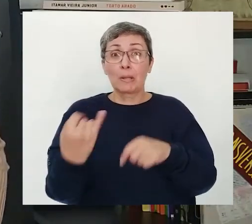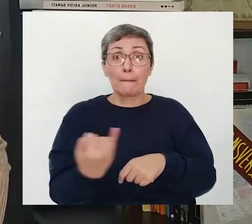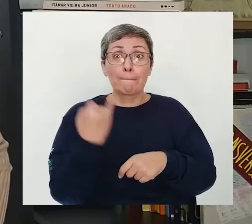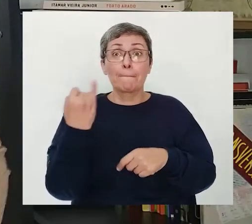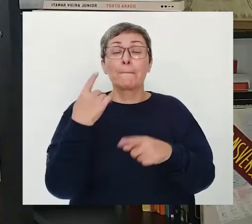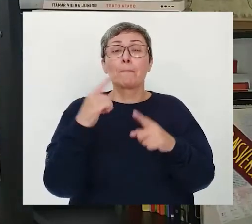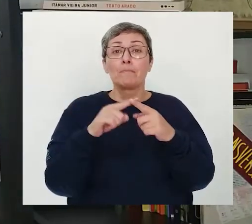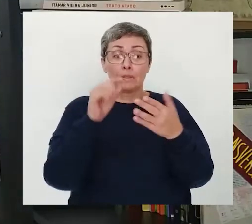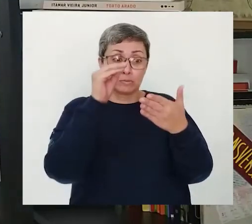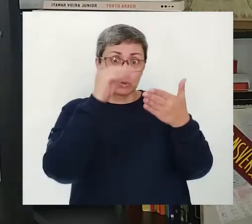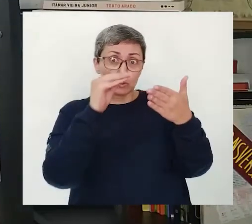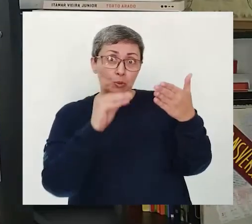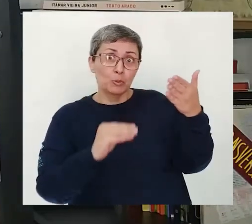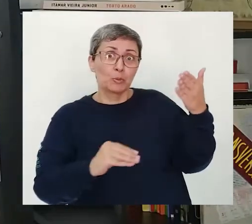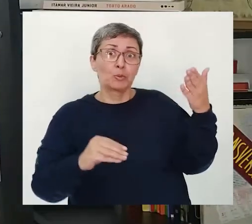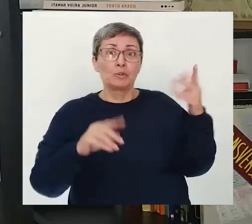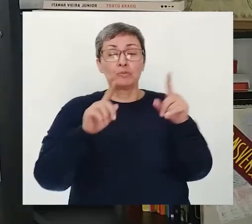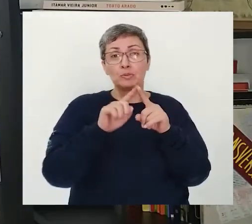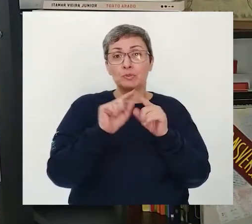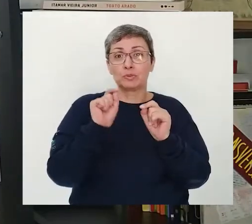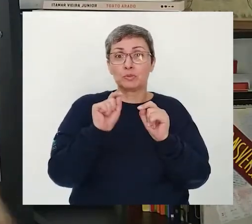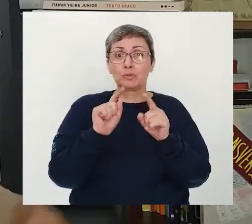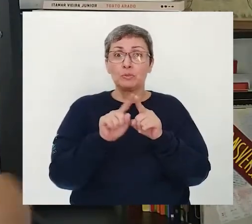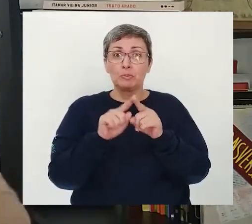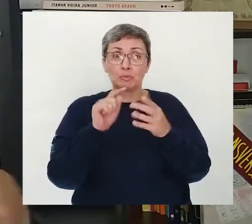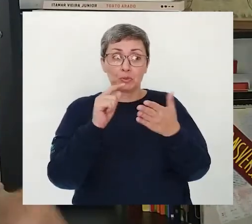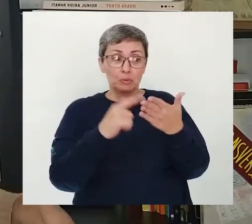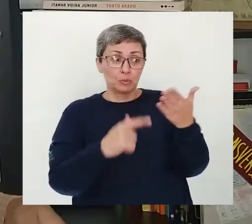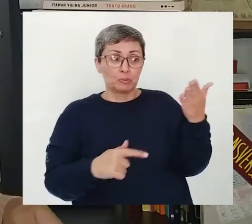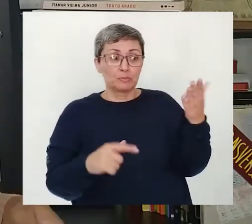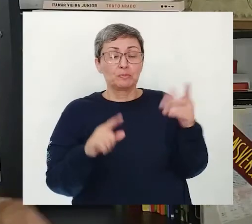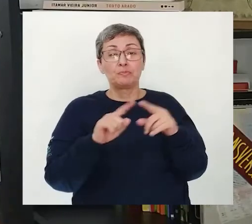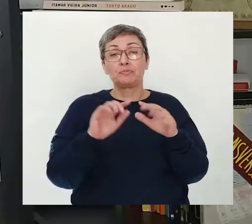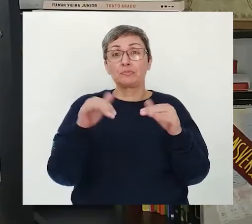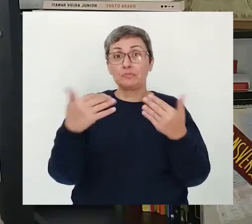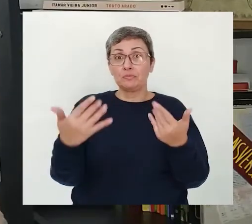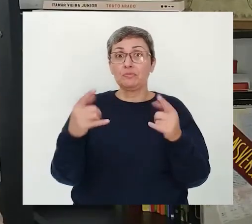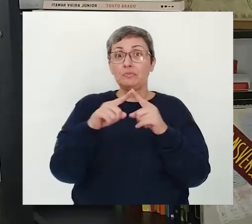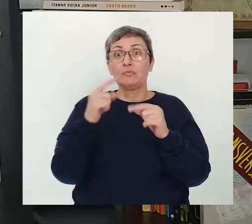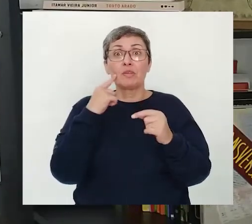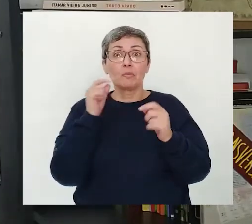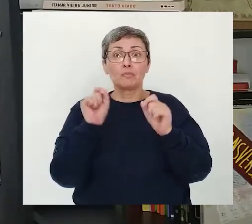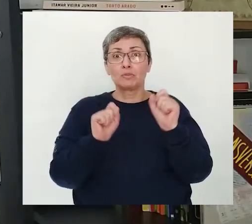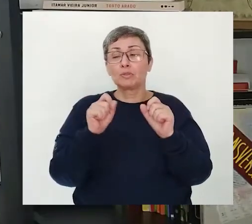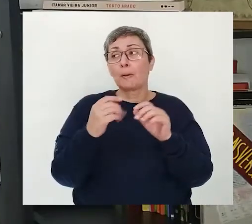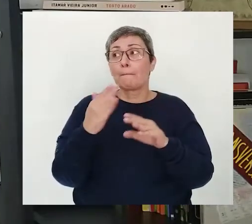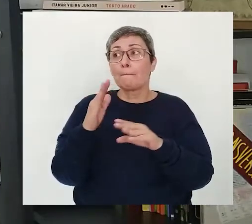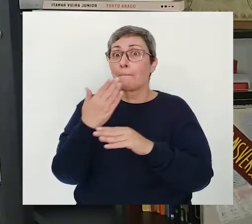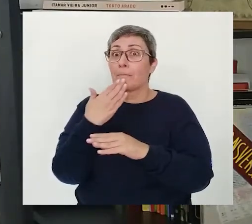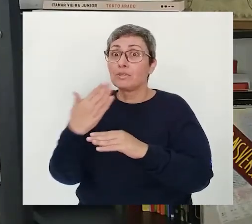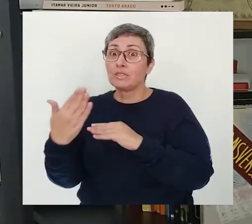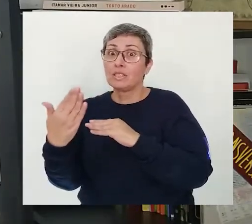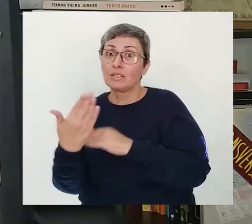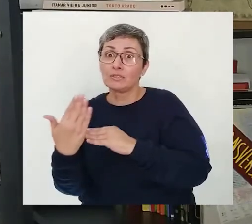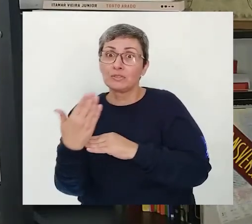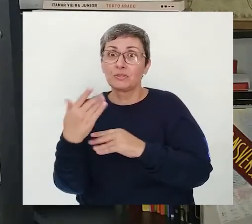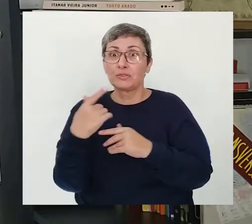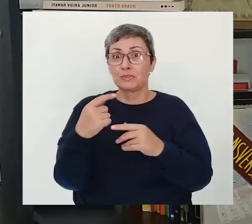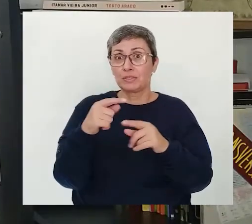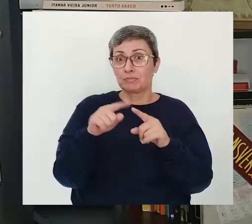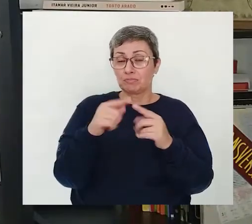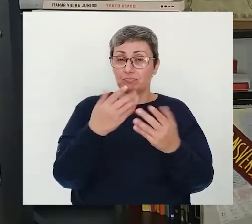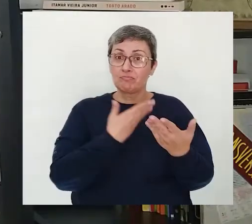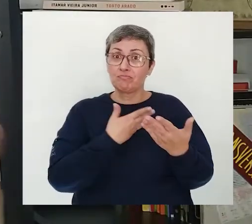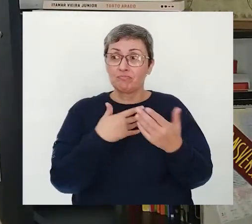importante Que vocês coloquem A chuva de ideias Vocês colocarem as ideias No papel Tá? Aí vocês também podem Pedir ajuda de alguém Nunca se esqueçam